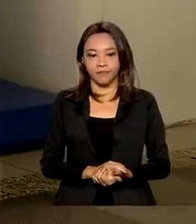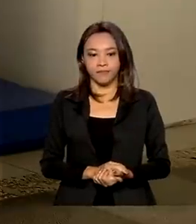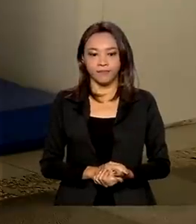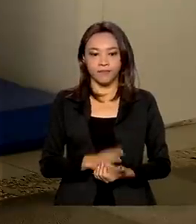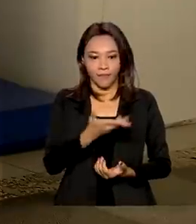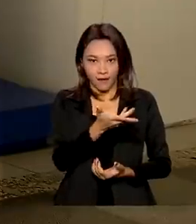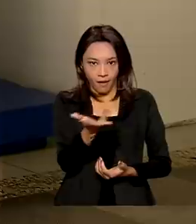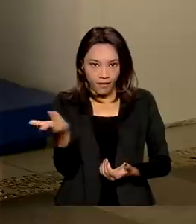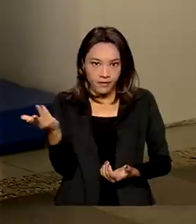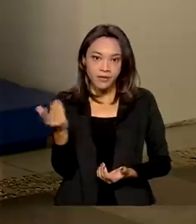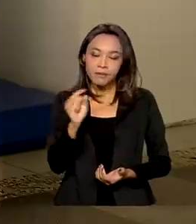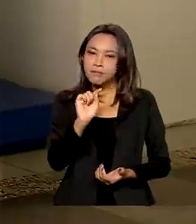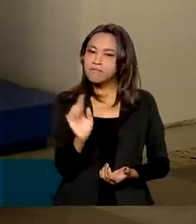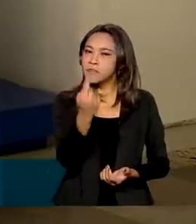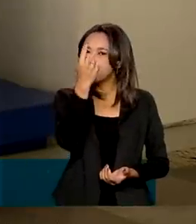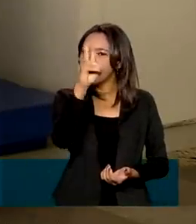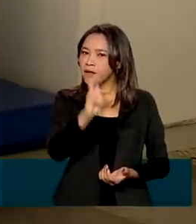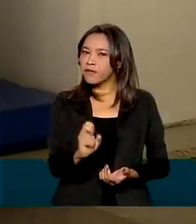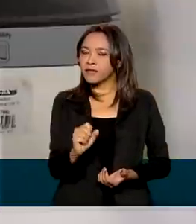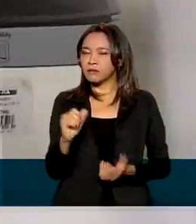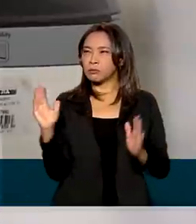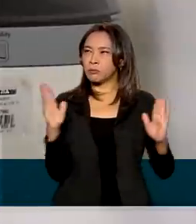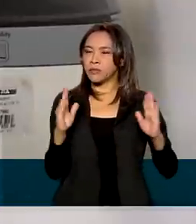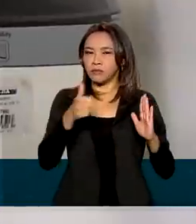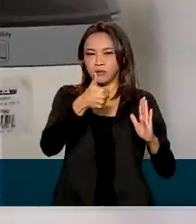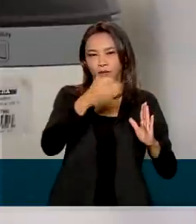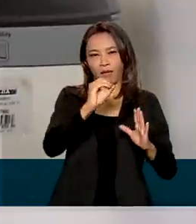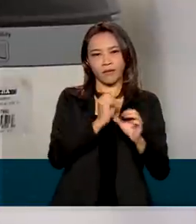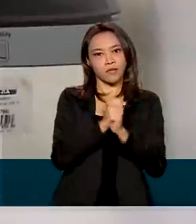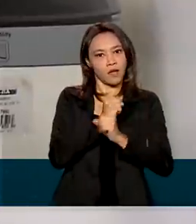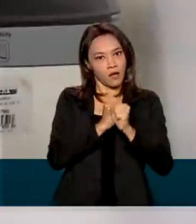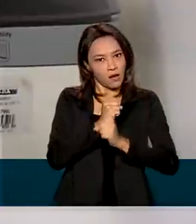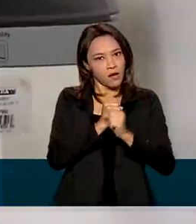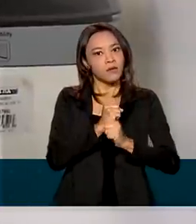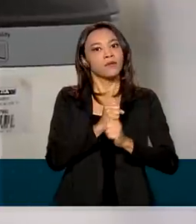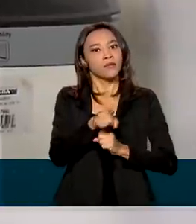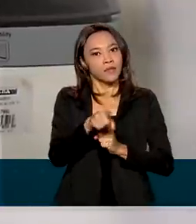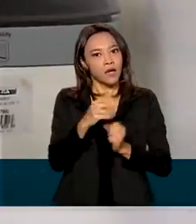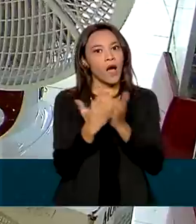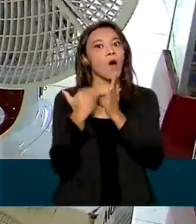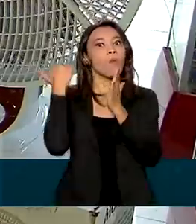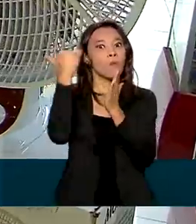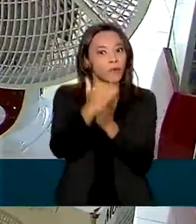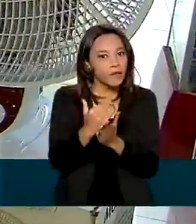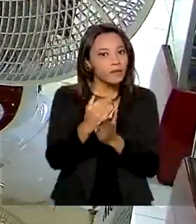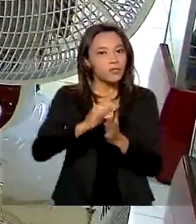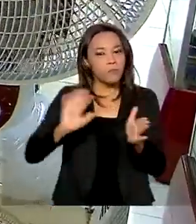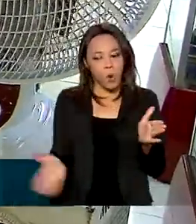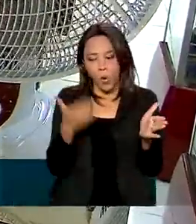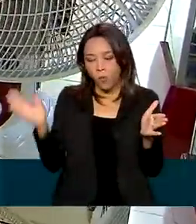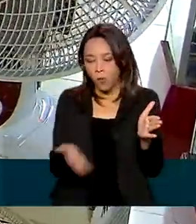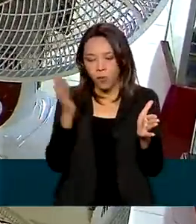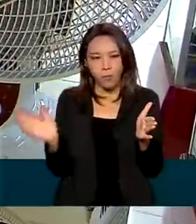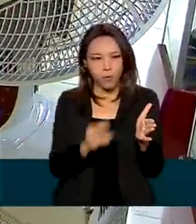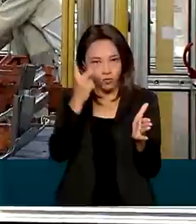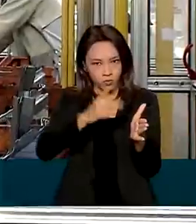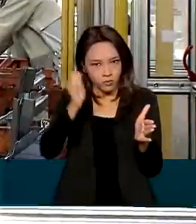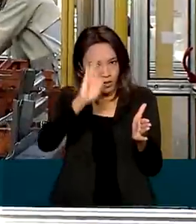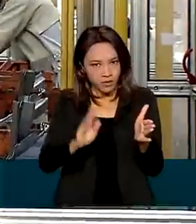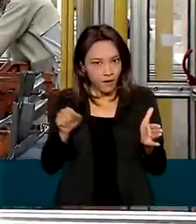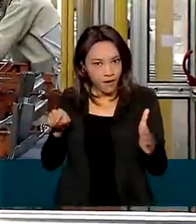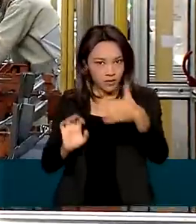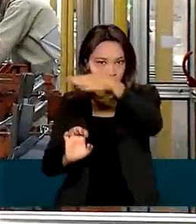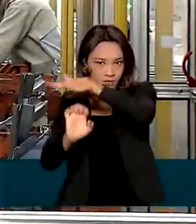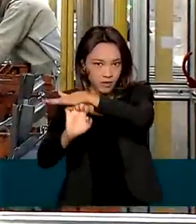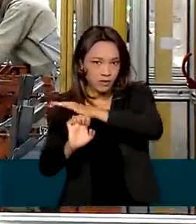Esta é a primeira vez em 10 anos que a empresa investe em aumento de capacidade de produção no Brasil. A